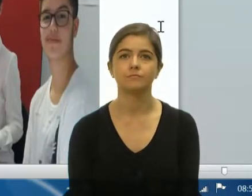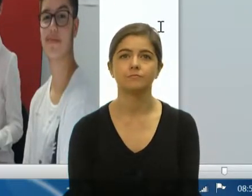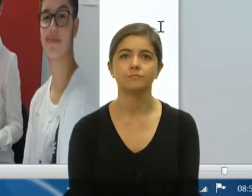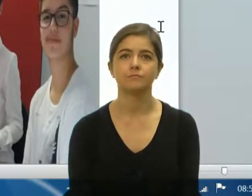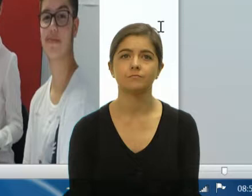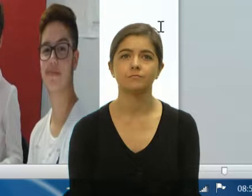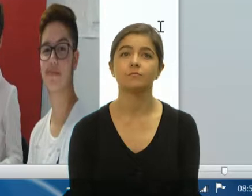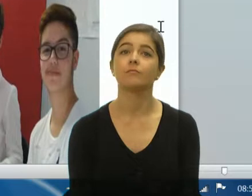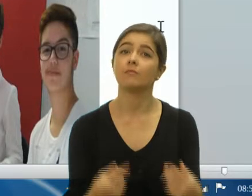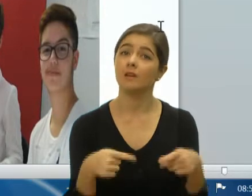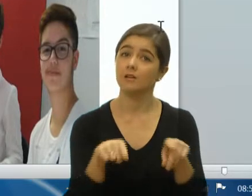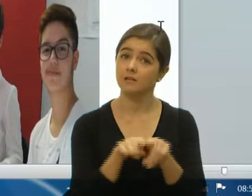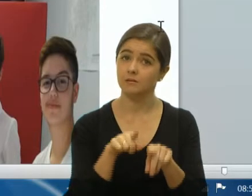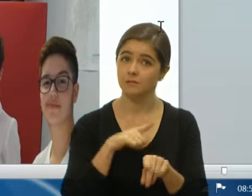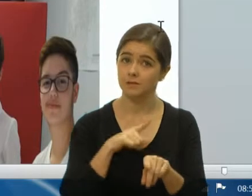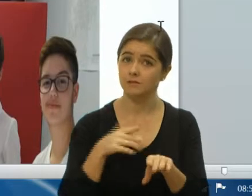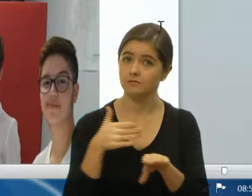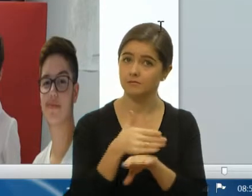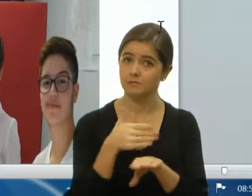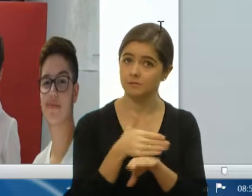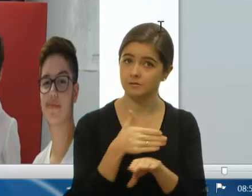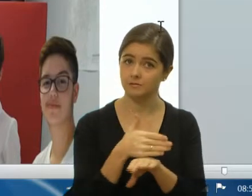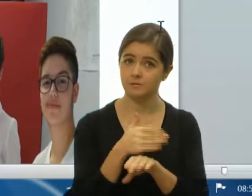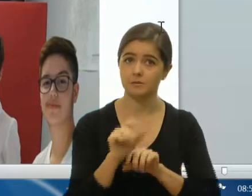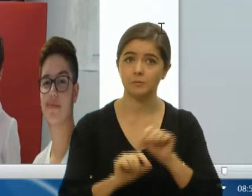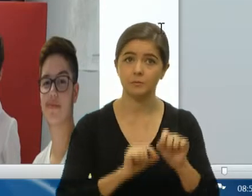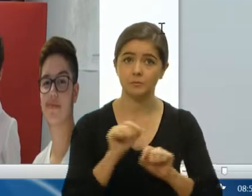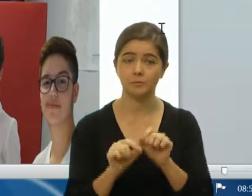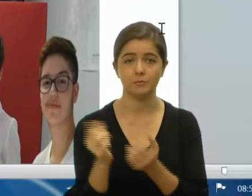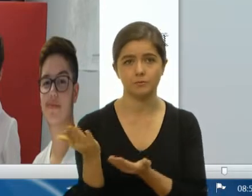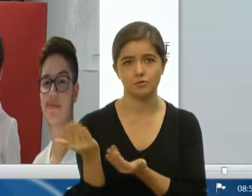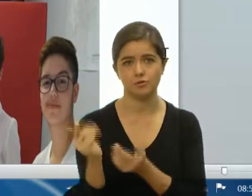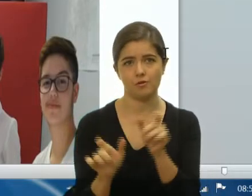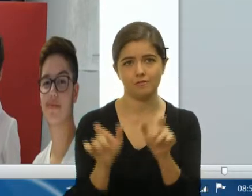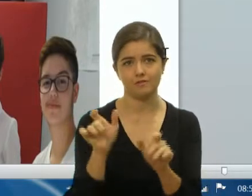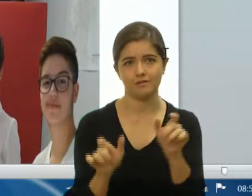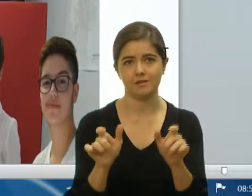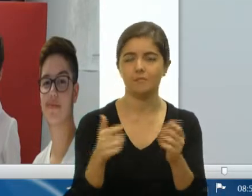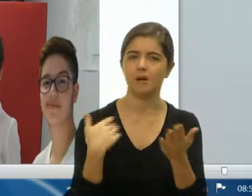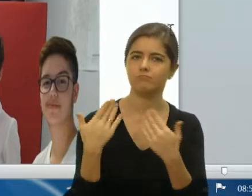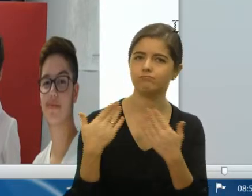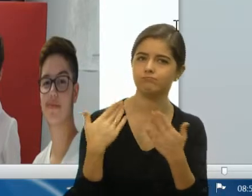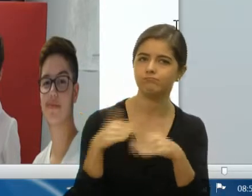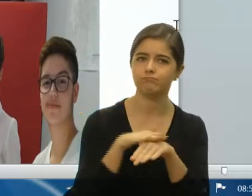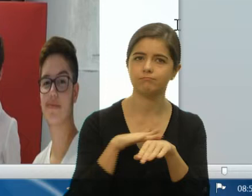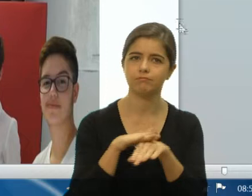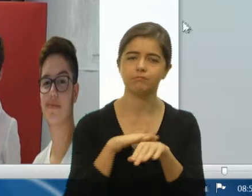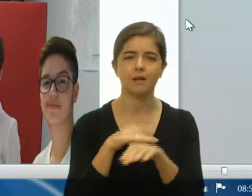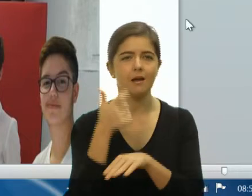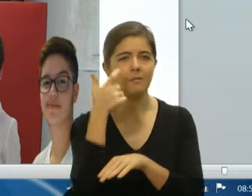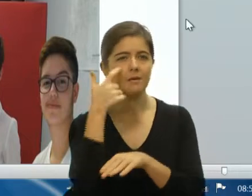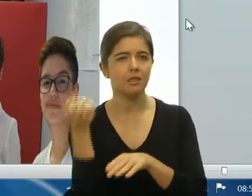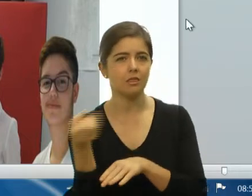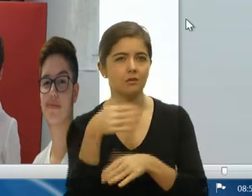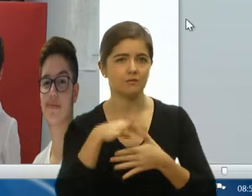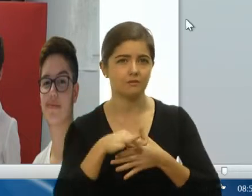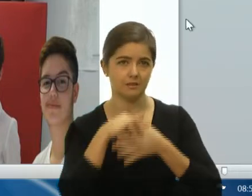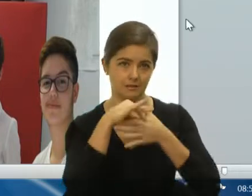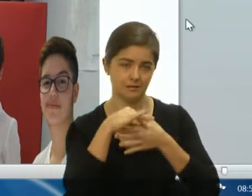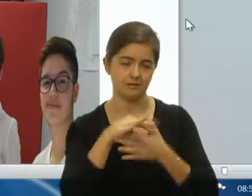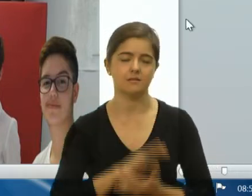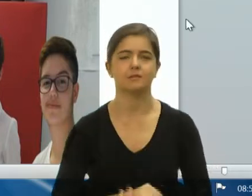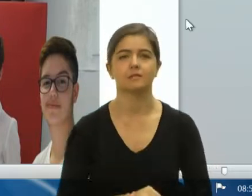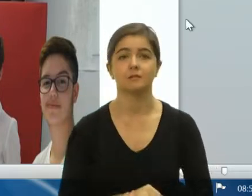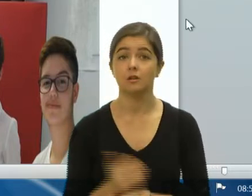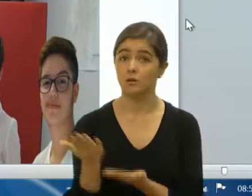Também tivemos participação dos jovens para poder estar dialogando a respeito de novas lideranças, ou seja, o